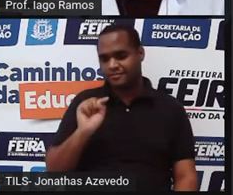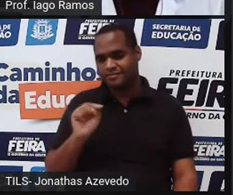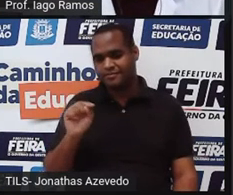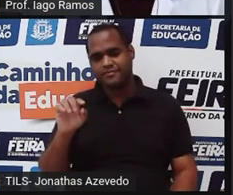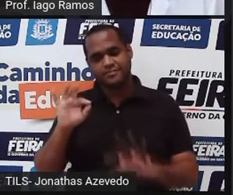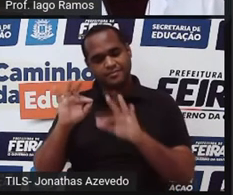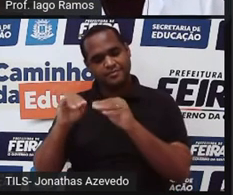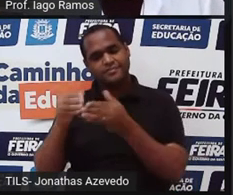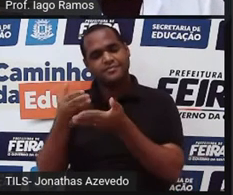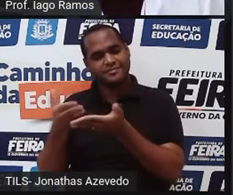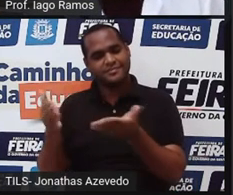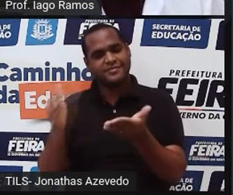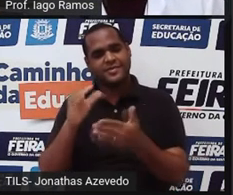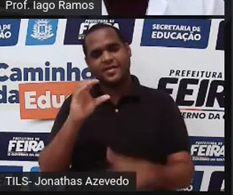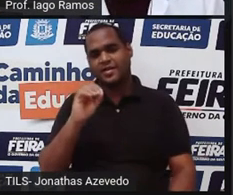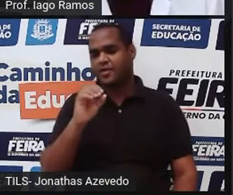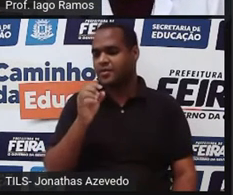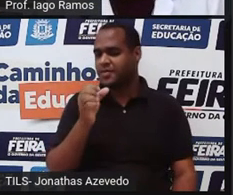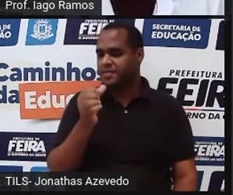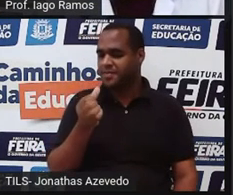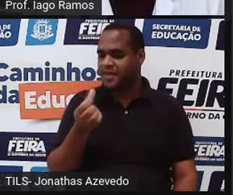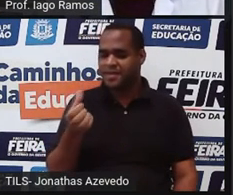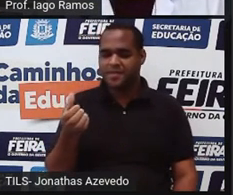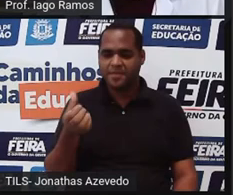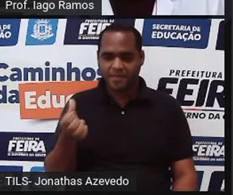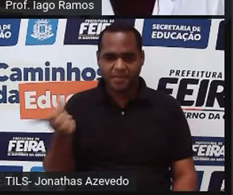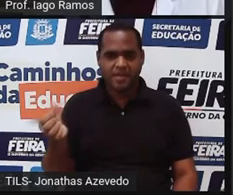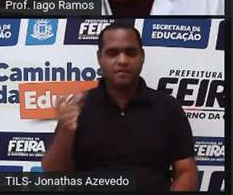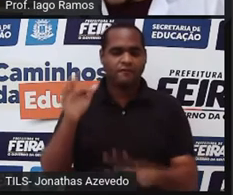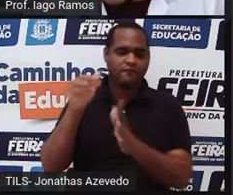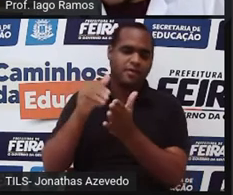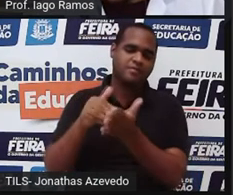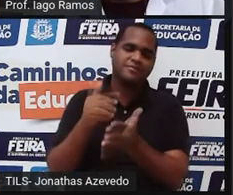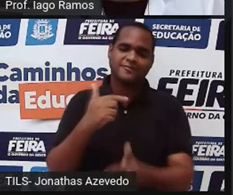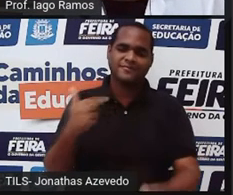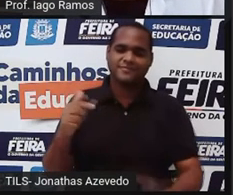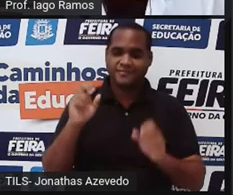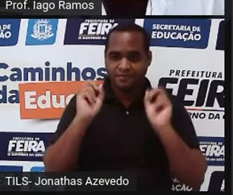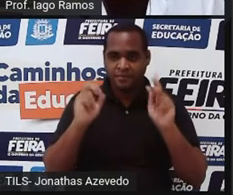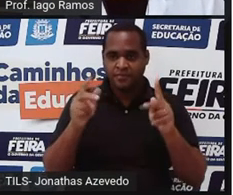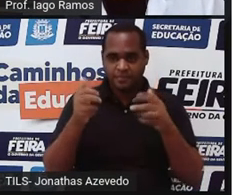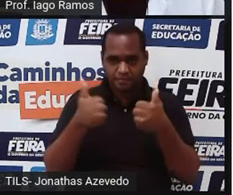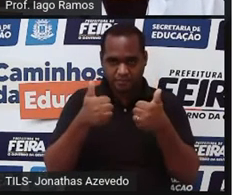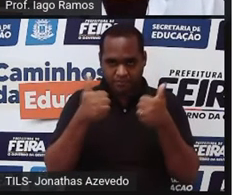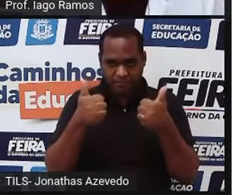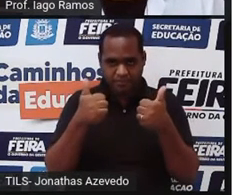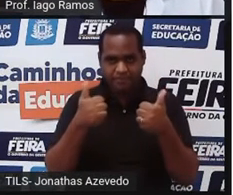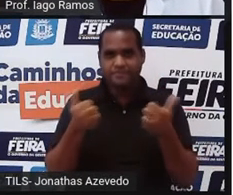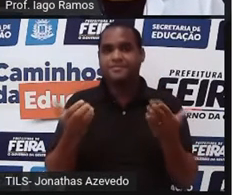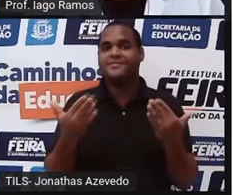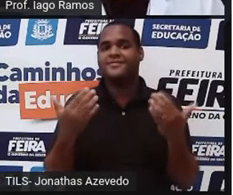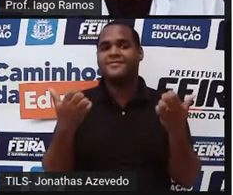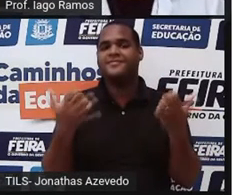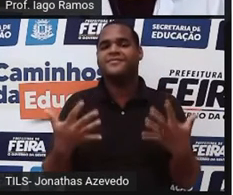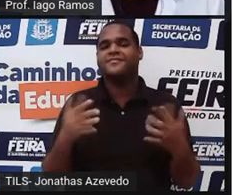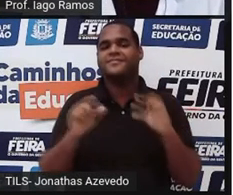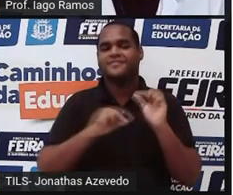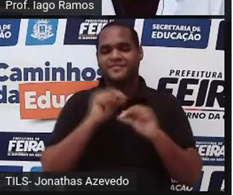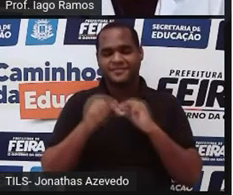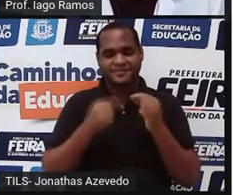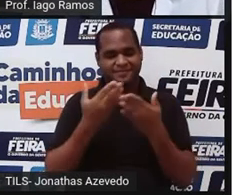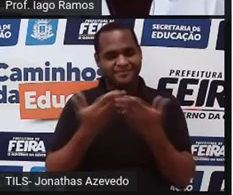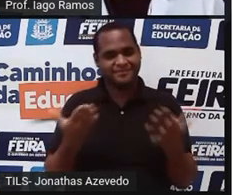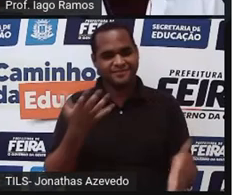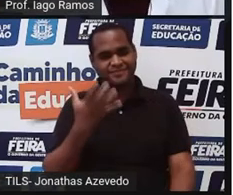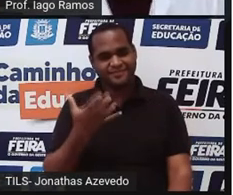o 0,66 infinitamente. Tá bom? Beleza? Vem comigo, porque eu quero